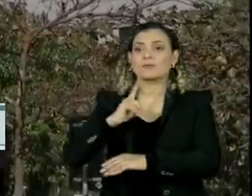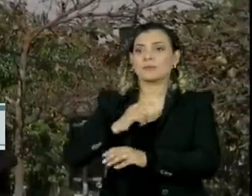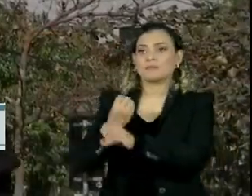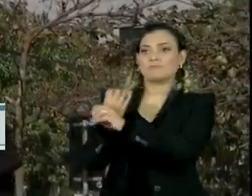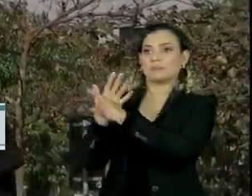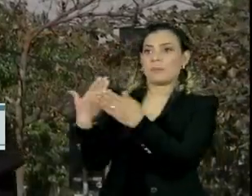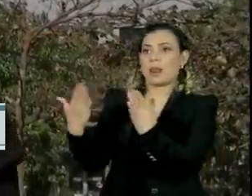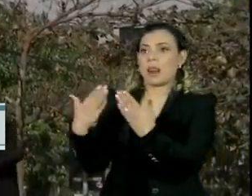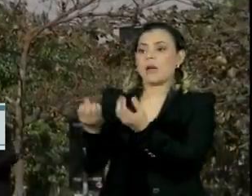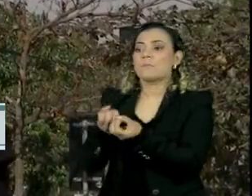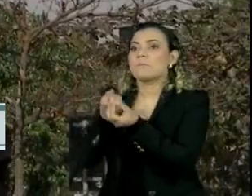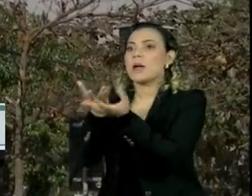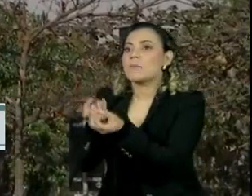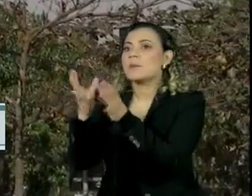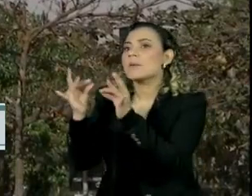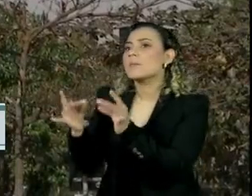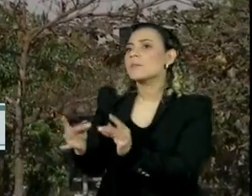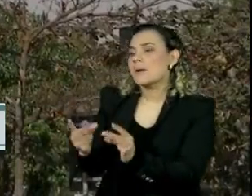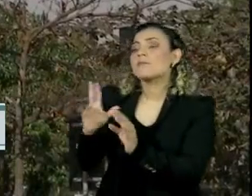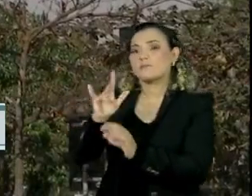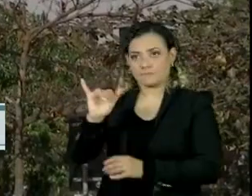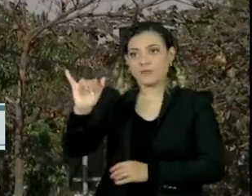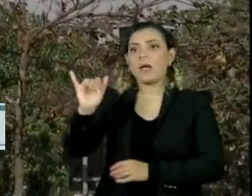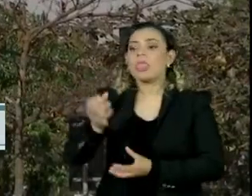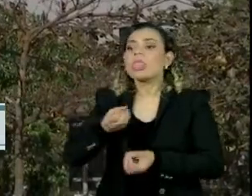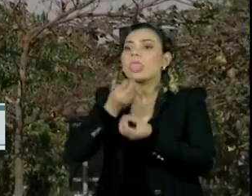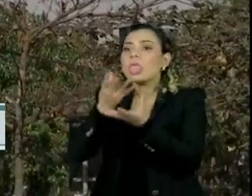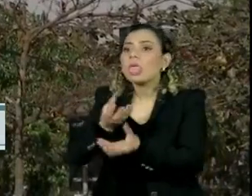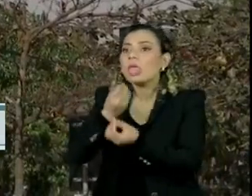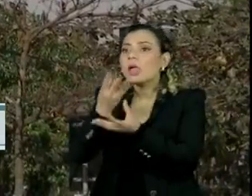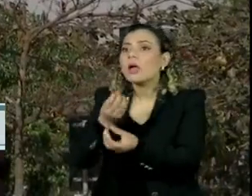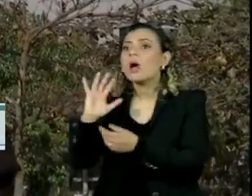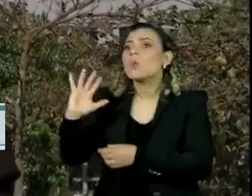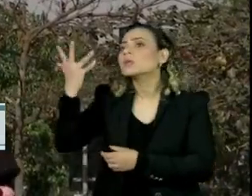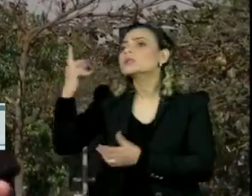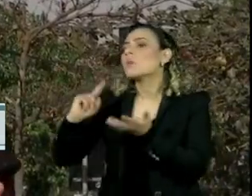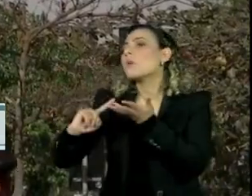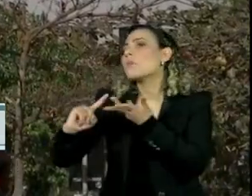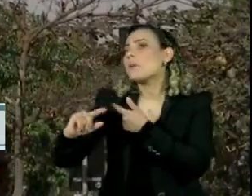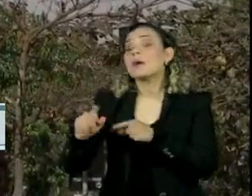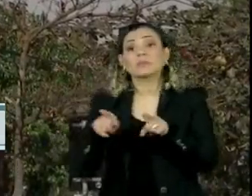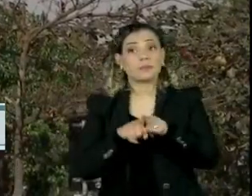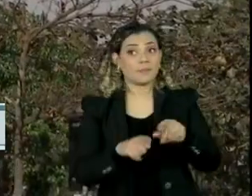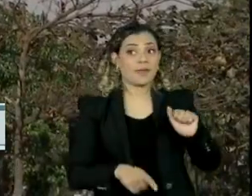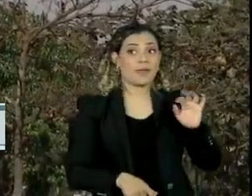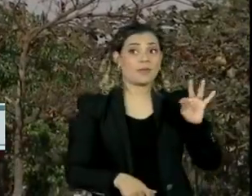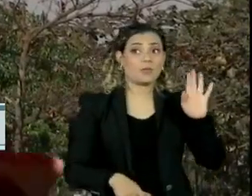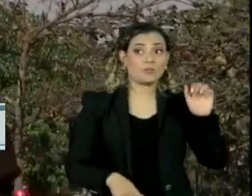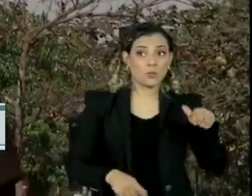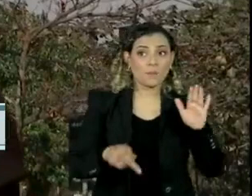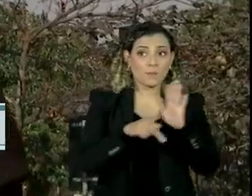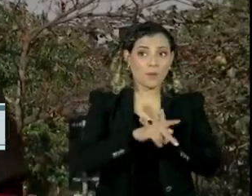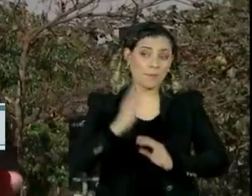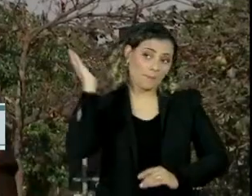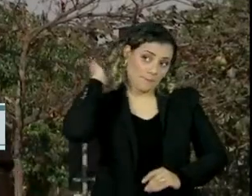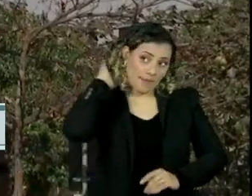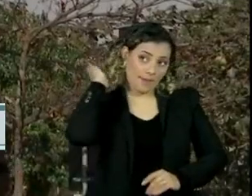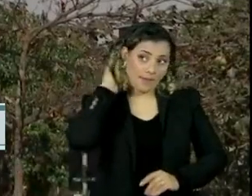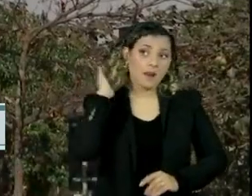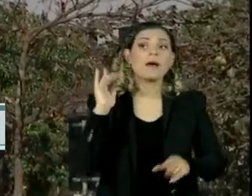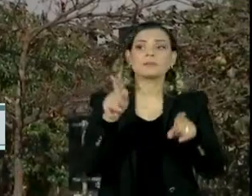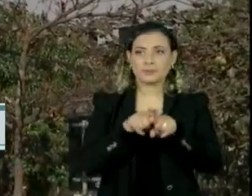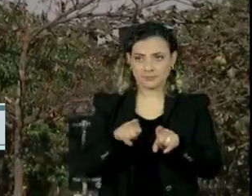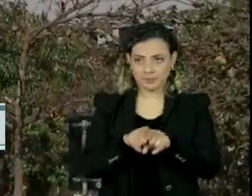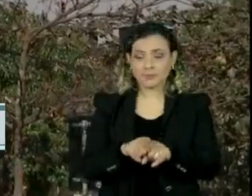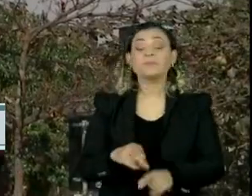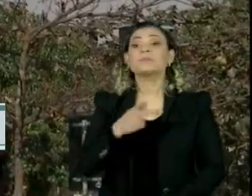audiência de custódia de forma remota, assim como Arilton Moura, que foi preso no Pará. Um terceiro detido, o